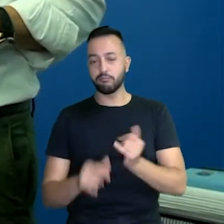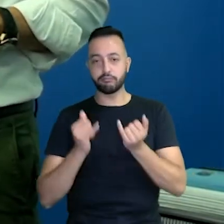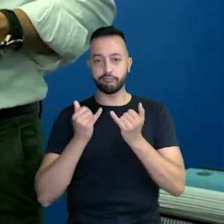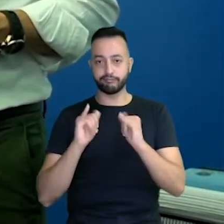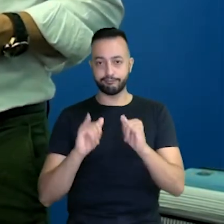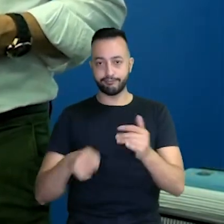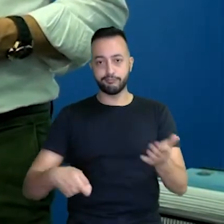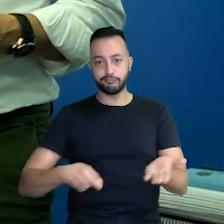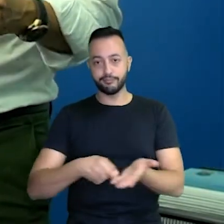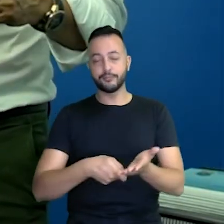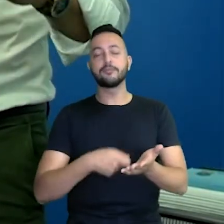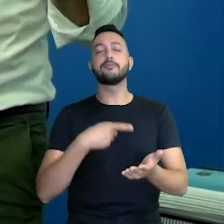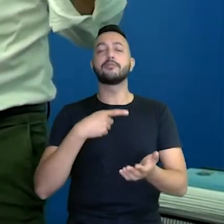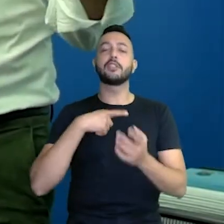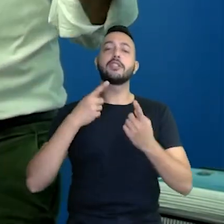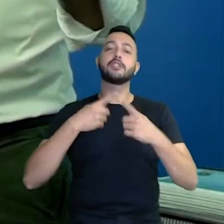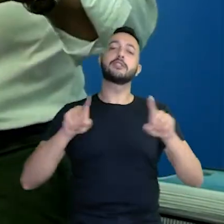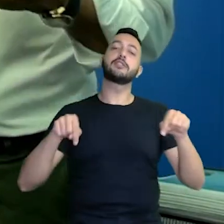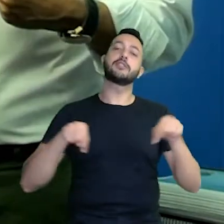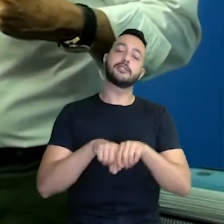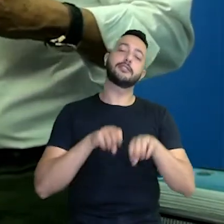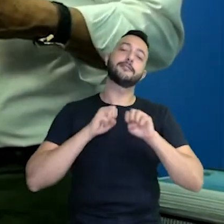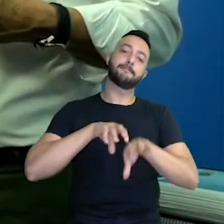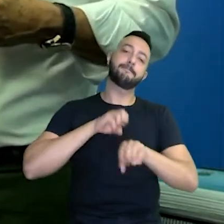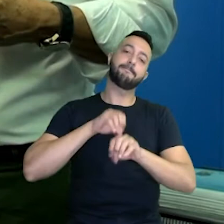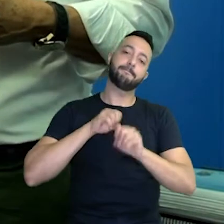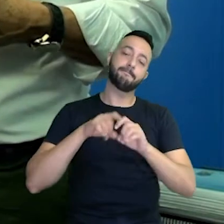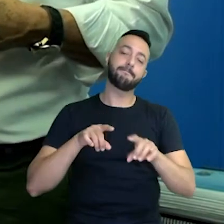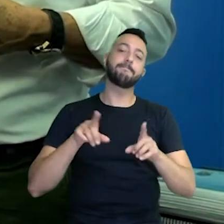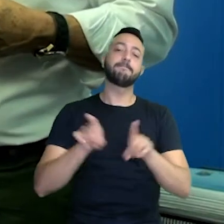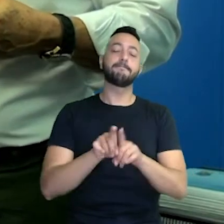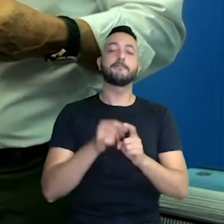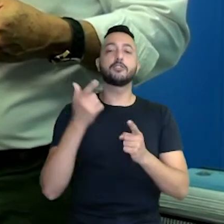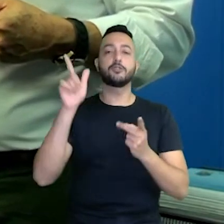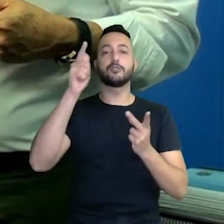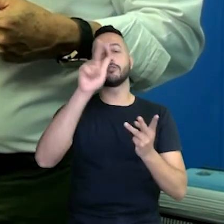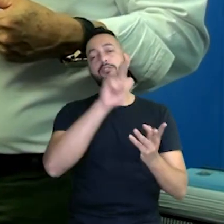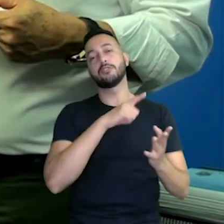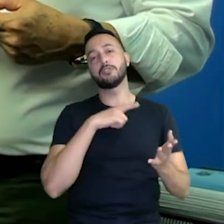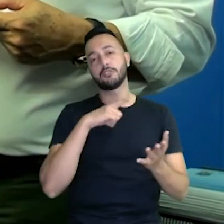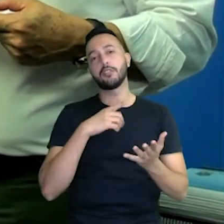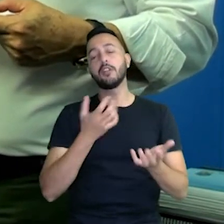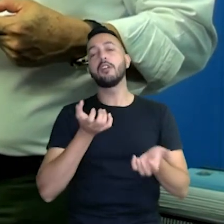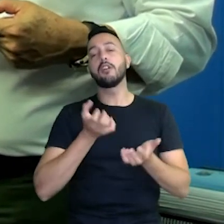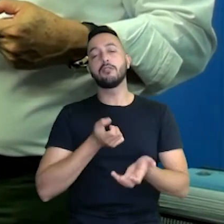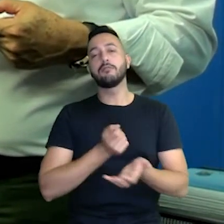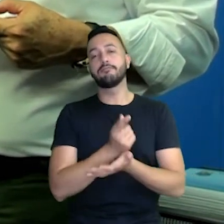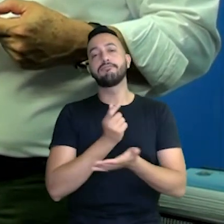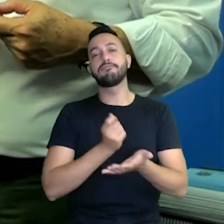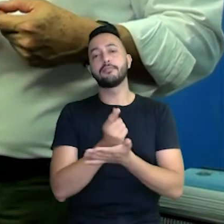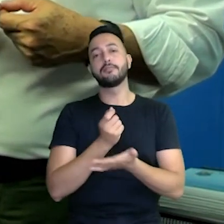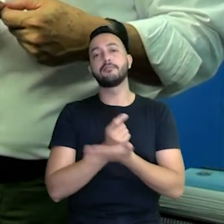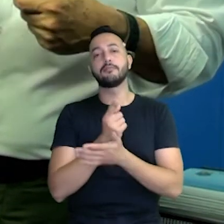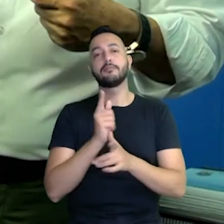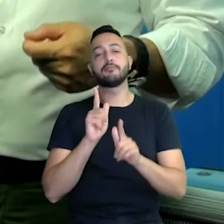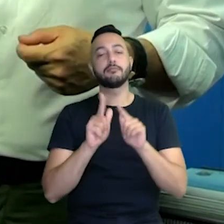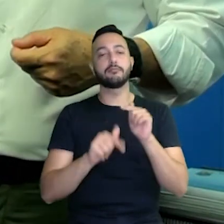trabalhar em sala. E para os restantes, nós vamos trabalhar para a aquisição de